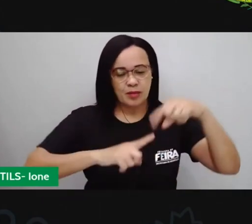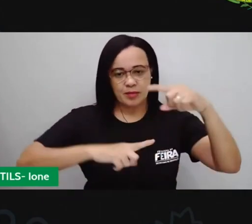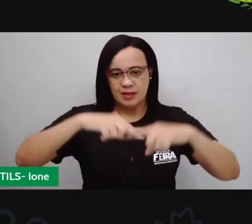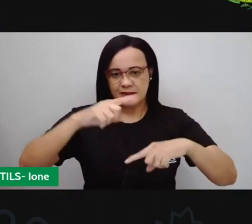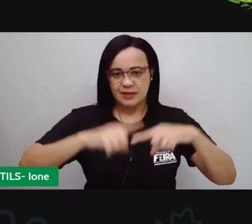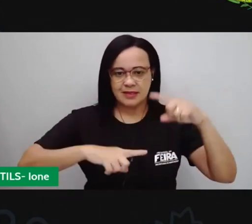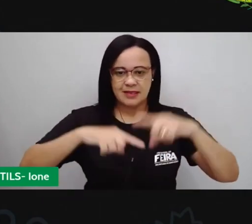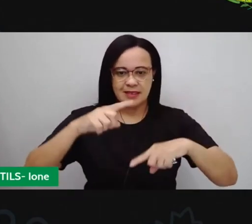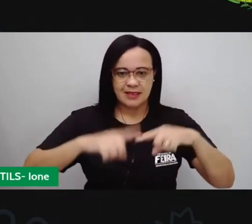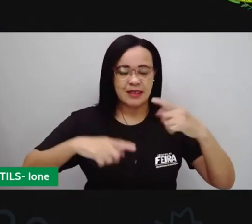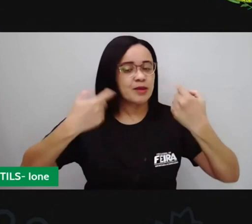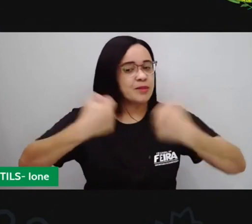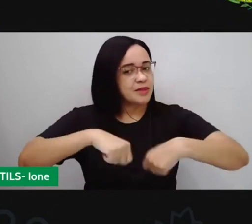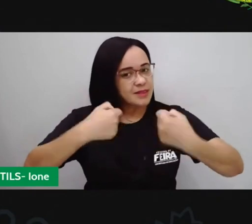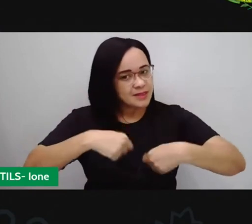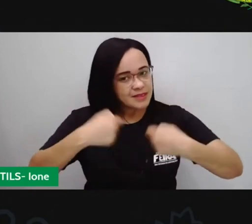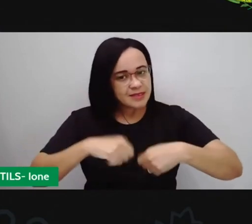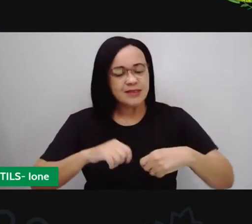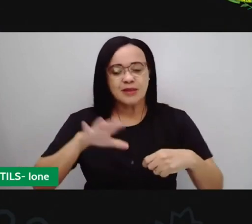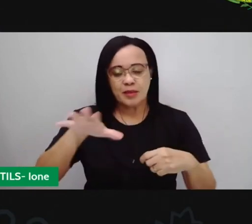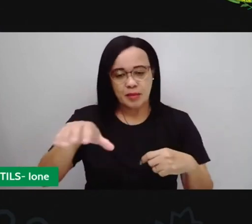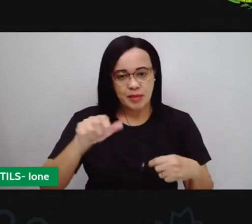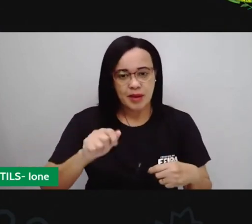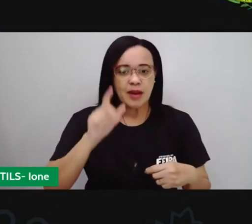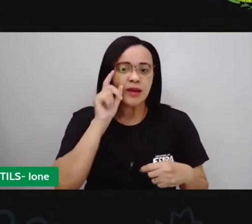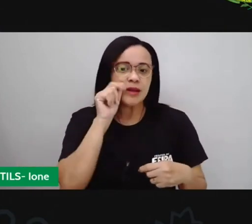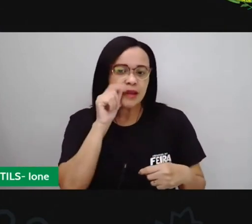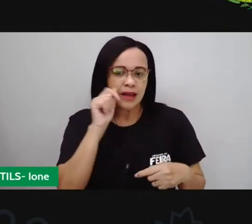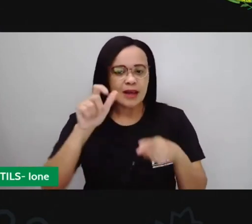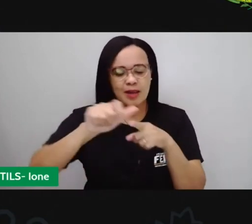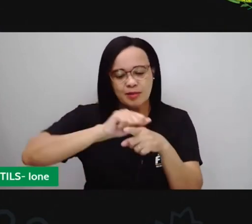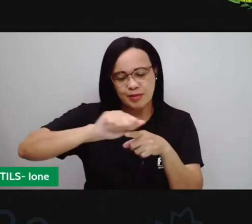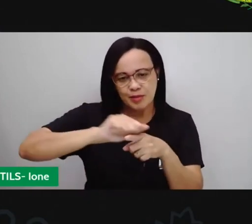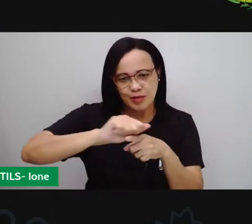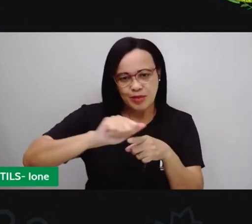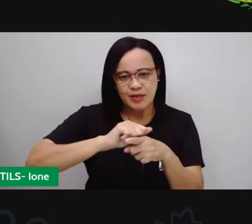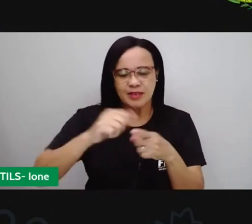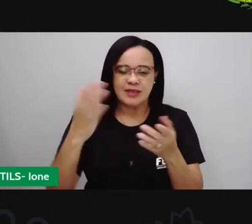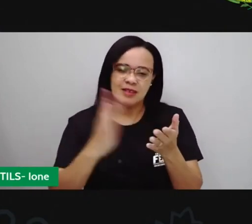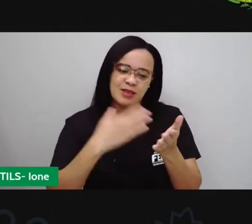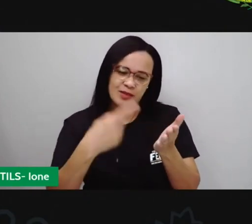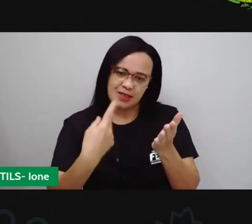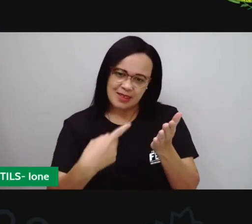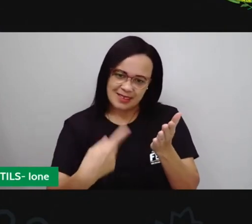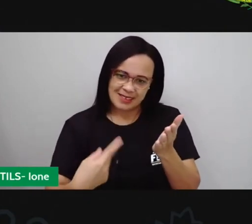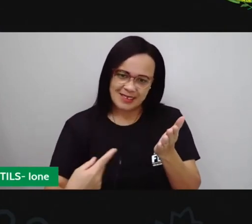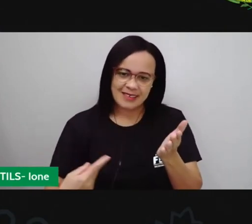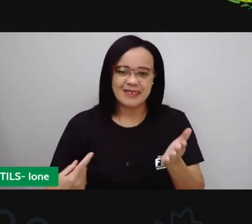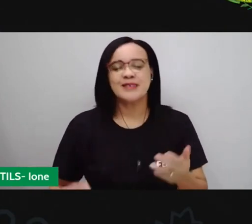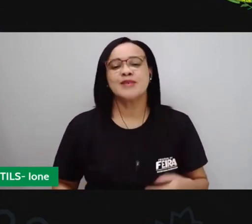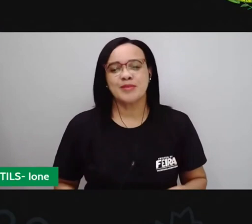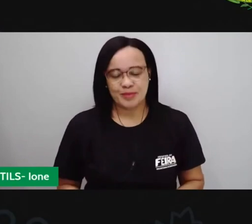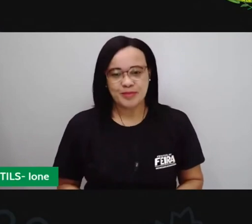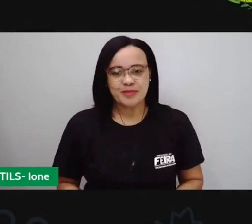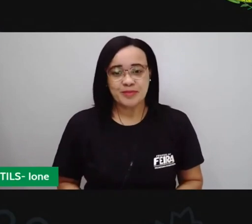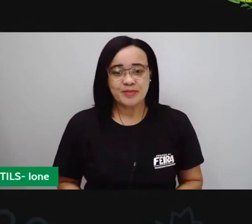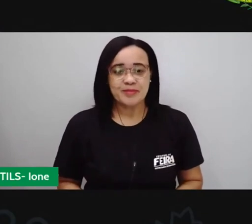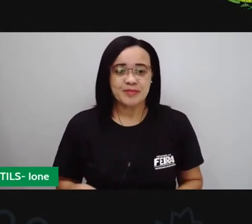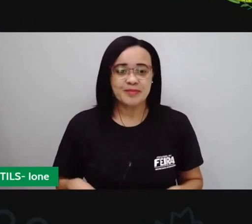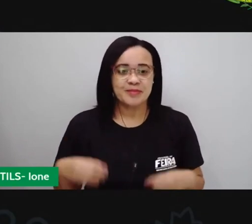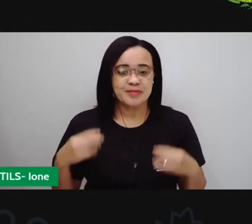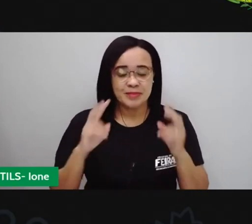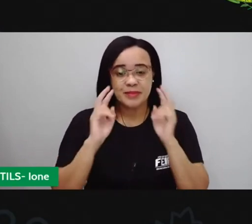precisar, peguem o lápis, a borracha, peguem o caderno, e aí se atentem às